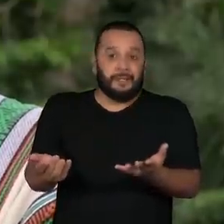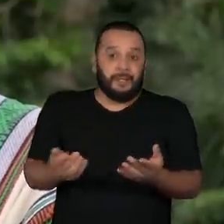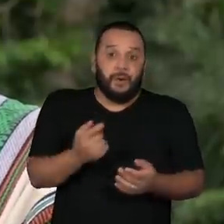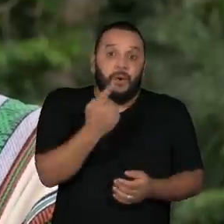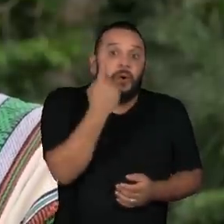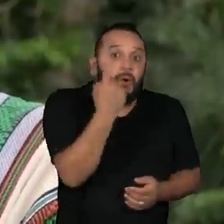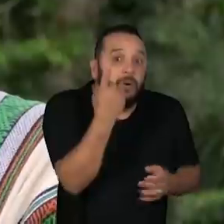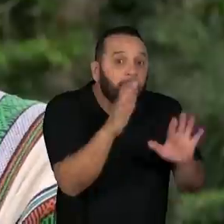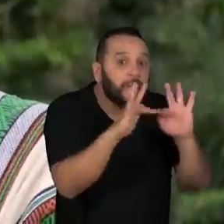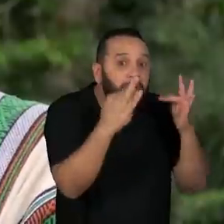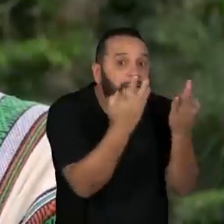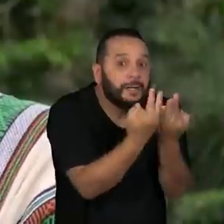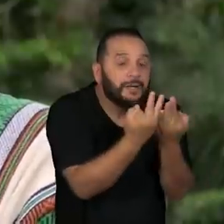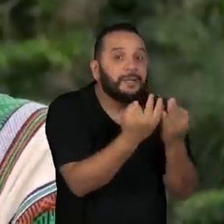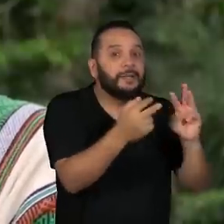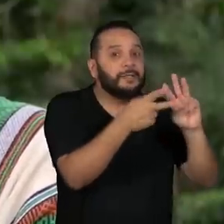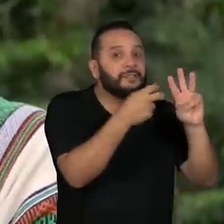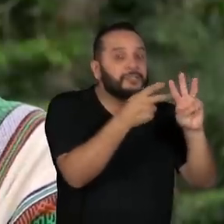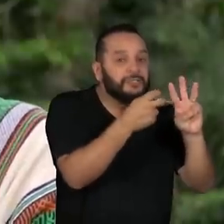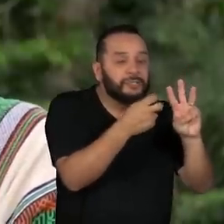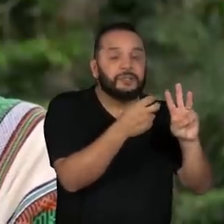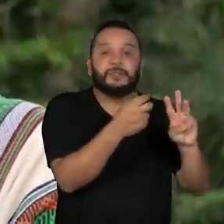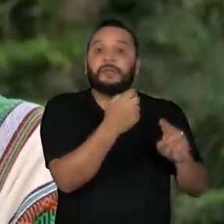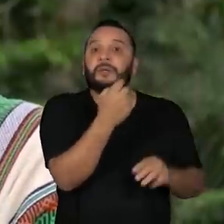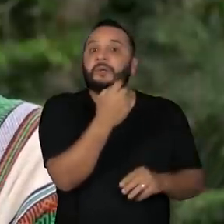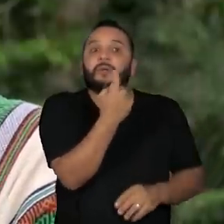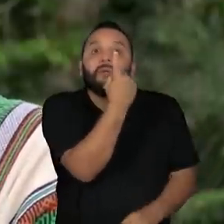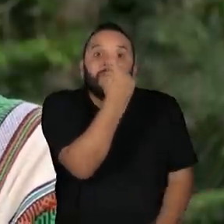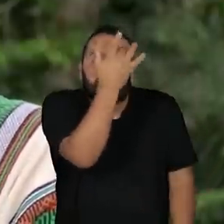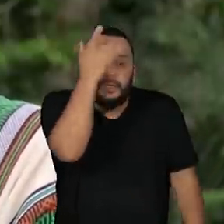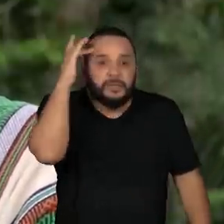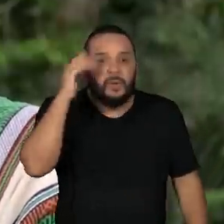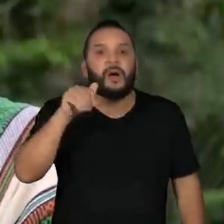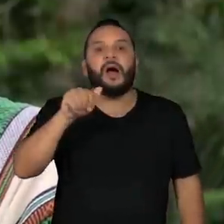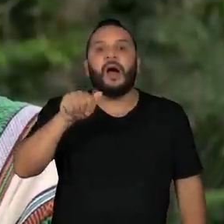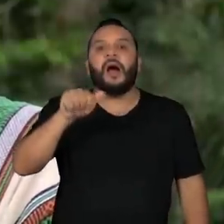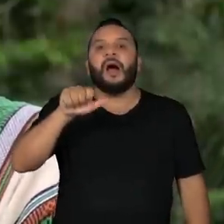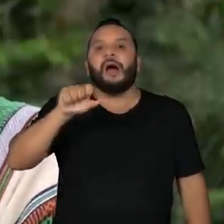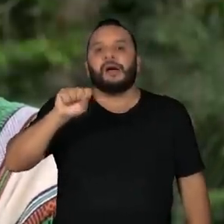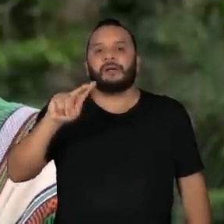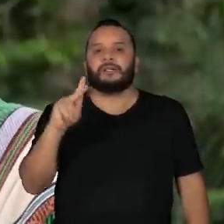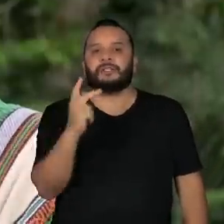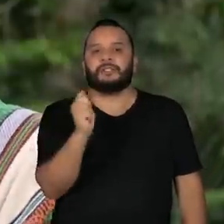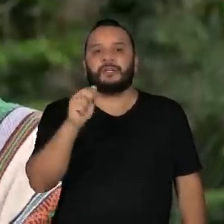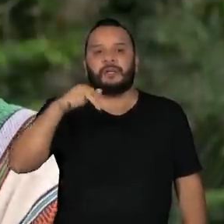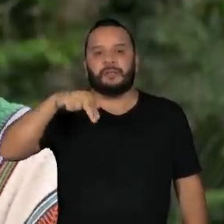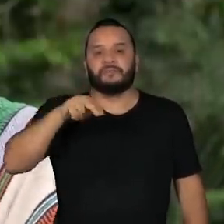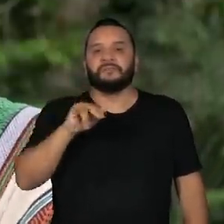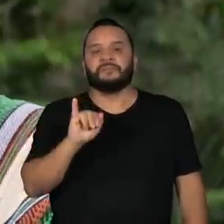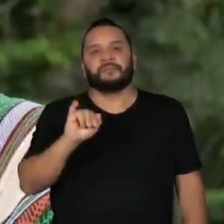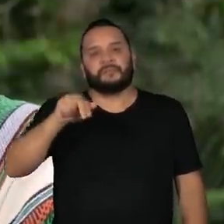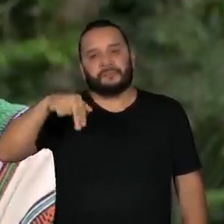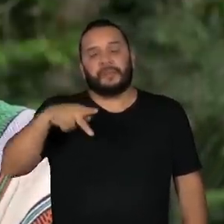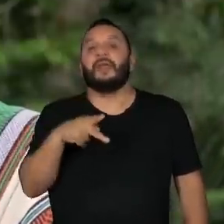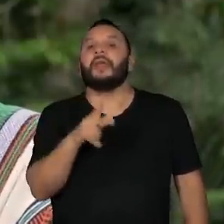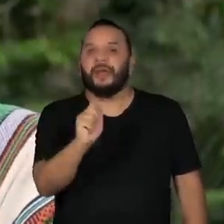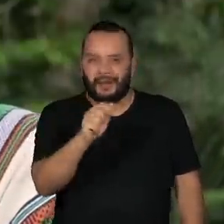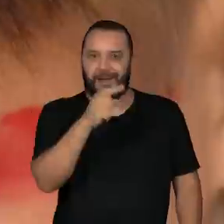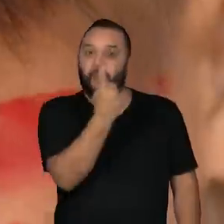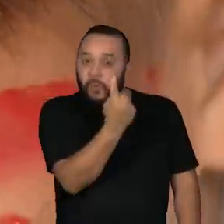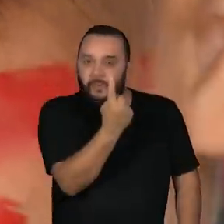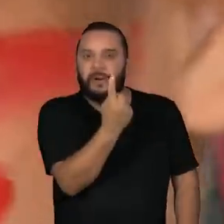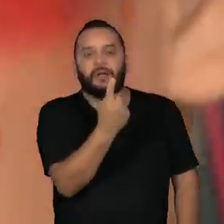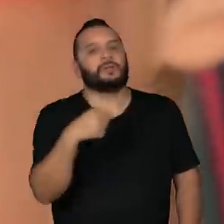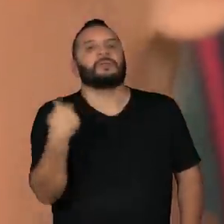família ou uma pessoa axaninca, nós vamos ainda lutar para continuar.